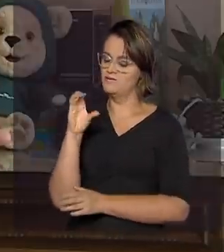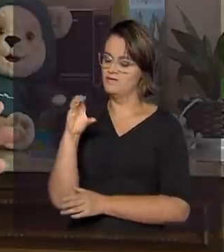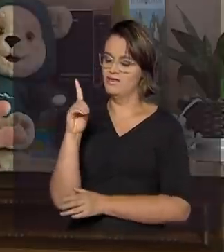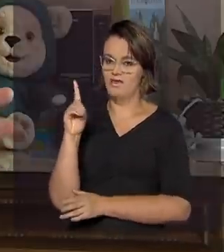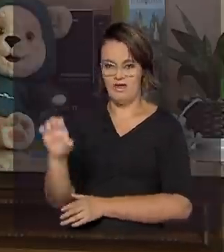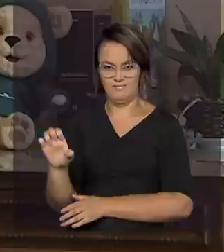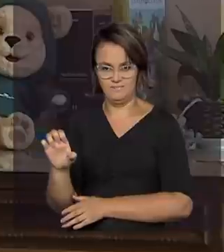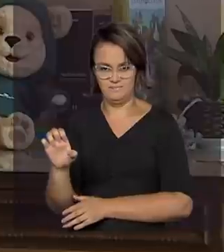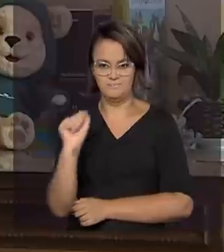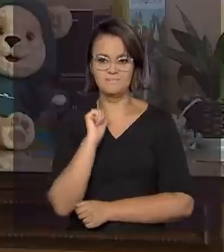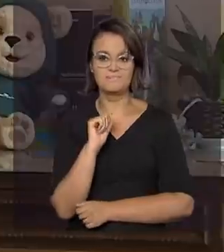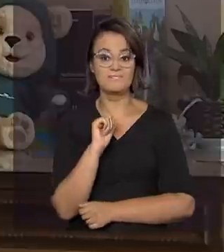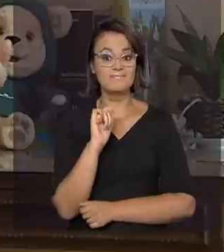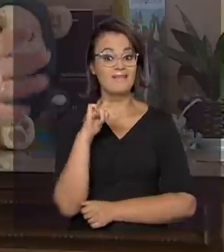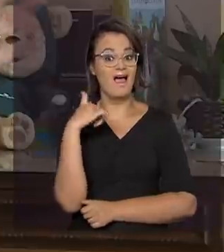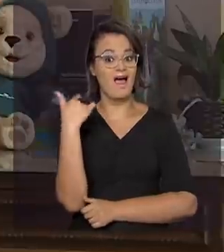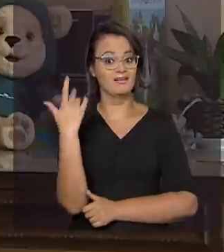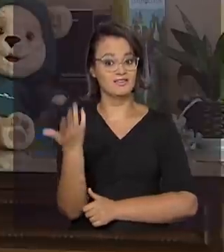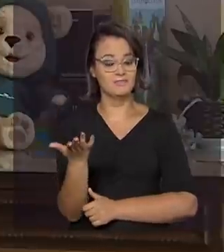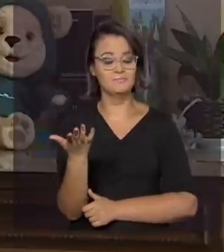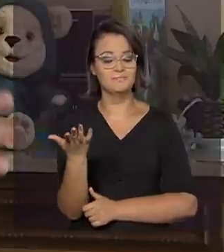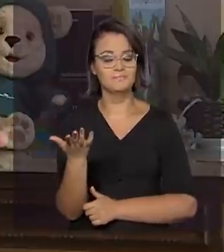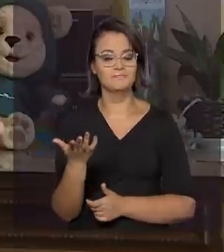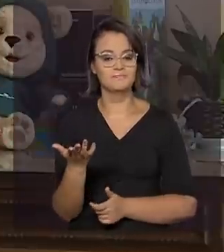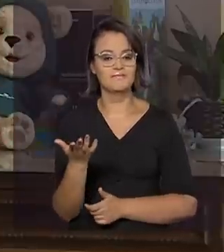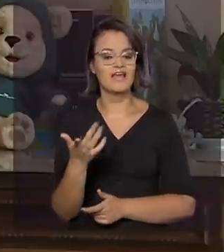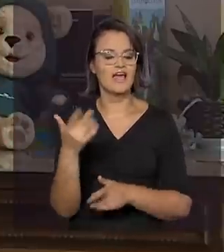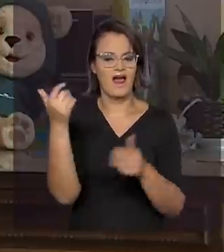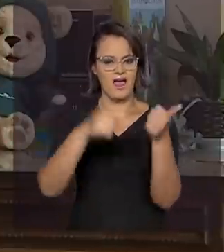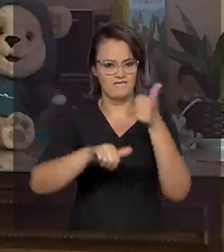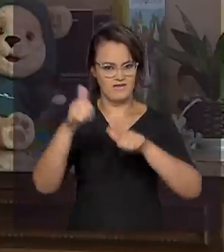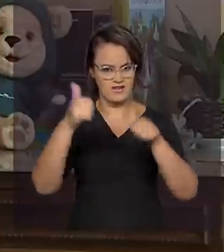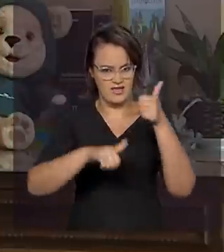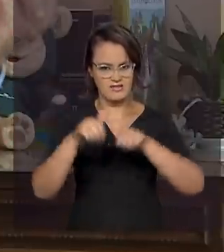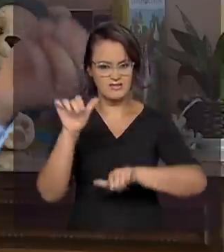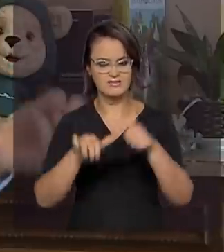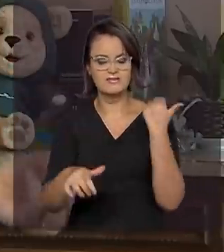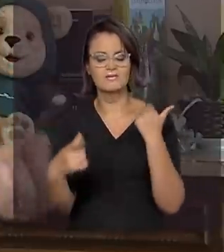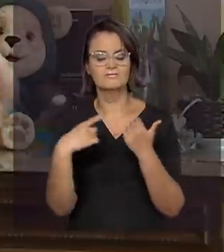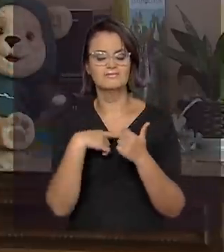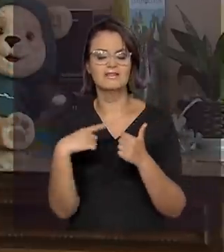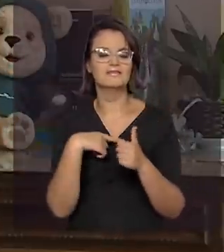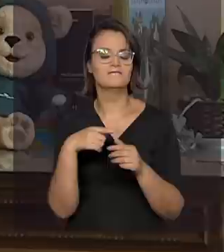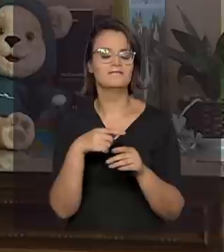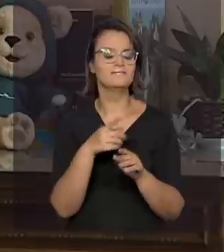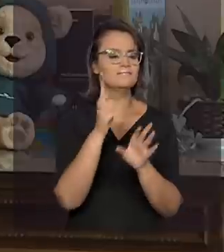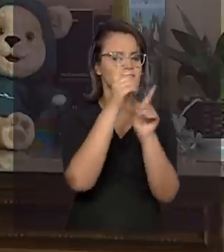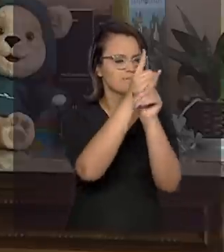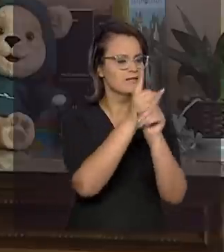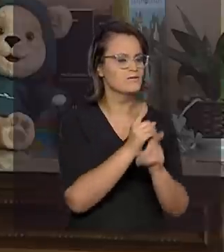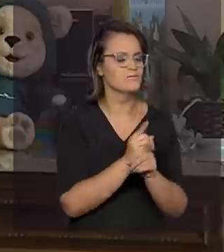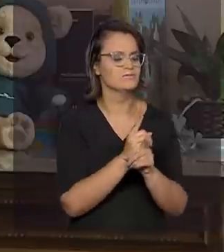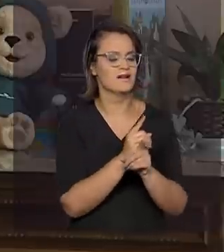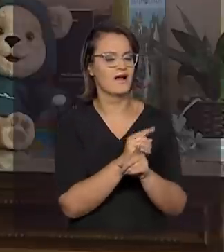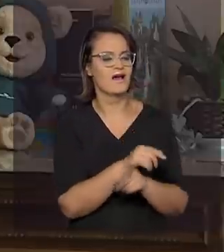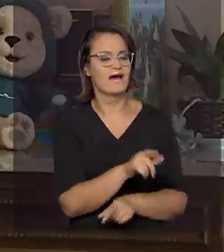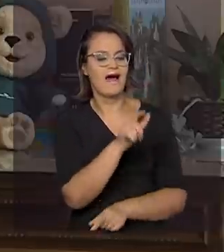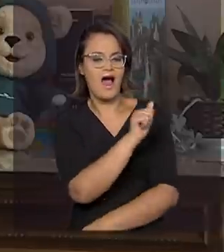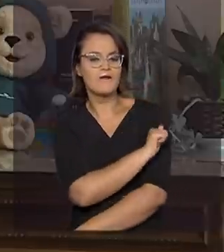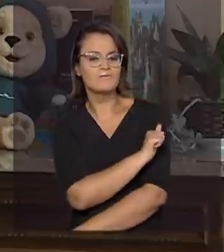a IEA, ela, por meio de avaliações que aferem a capacidade dos